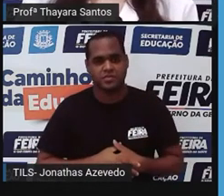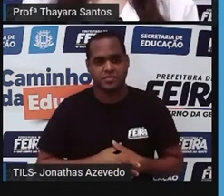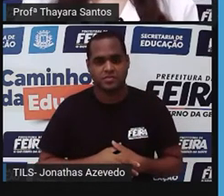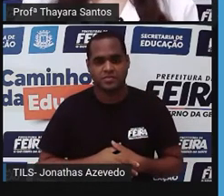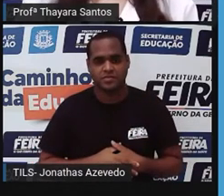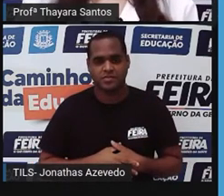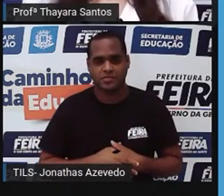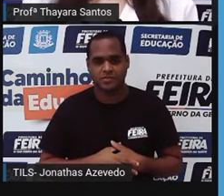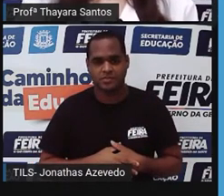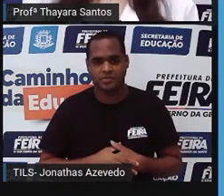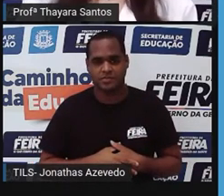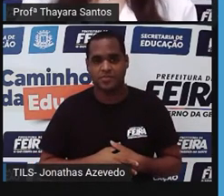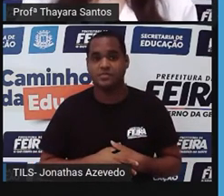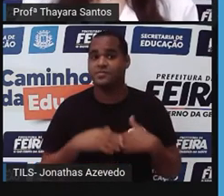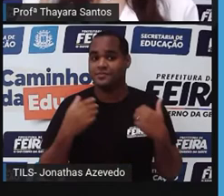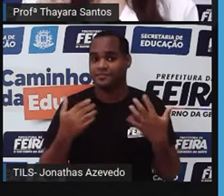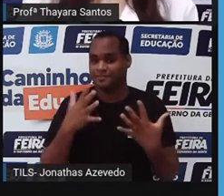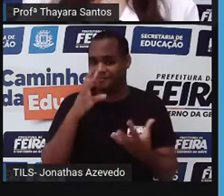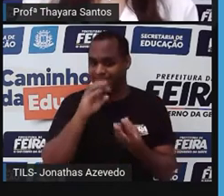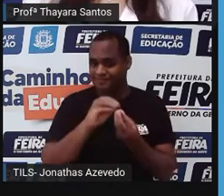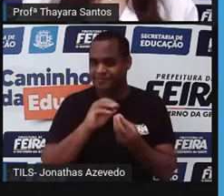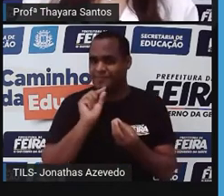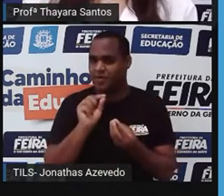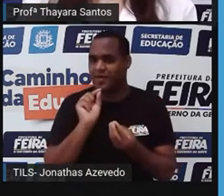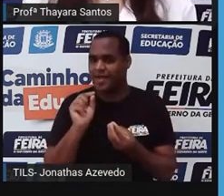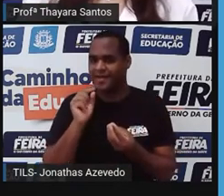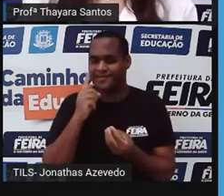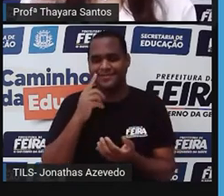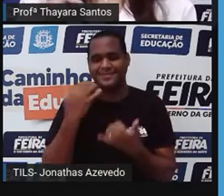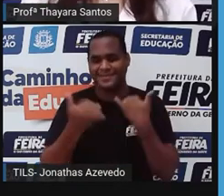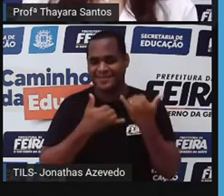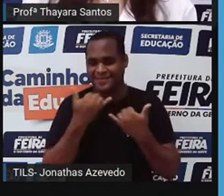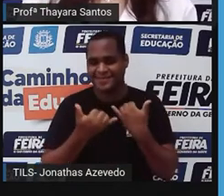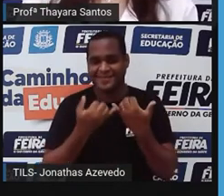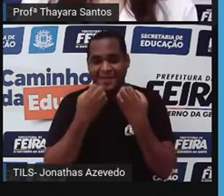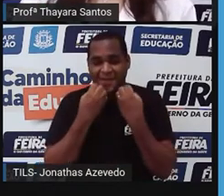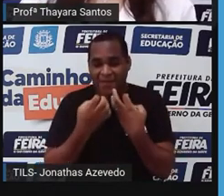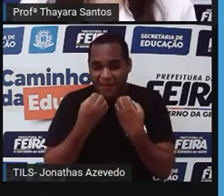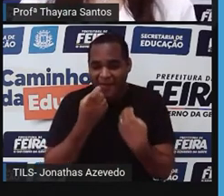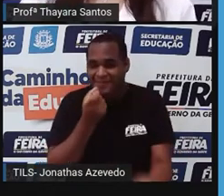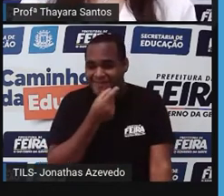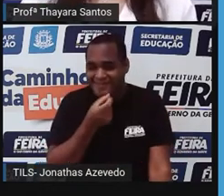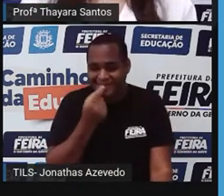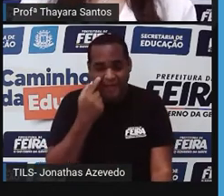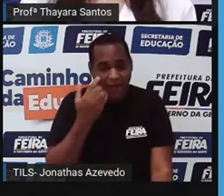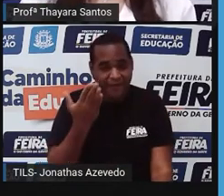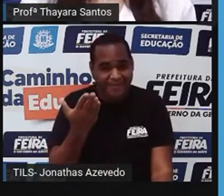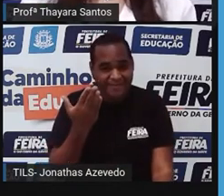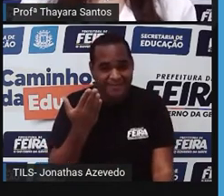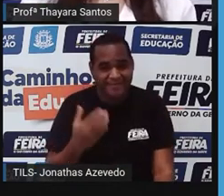Agora, gente vai para um resumo bem divertido aí nesse vídeo. Então, prestem atenção do outro lado.